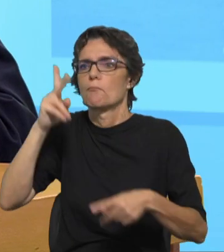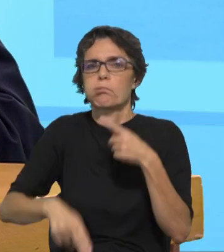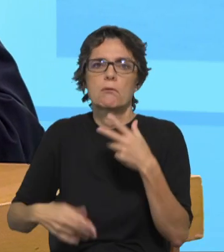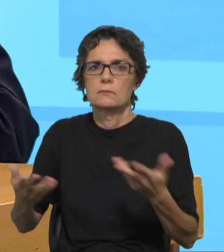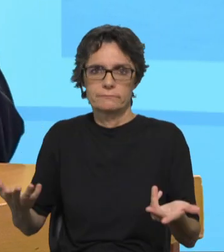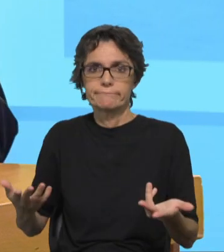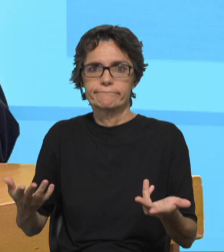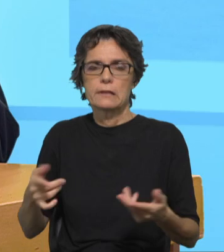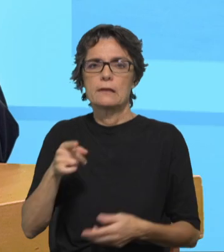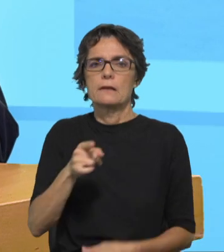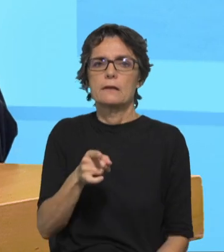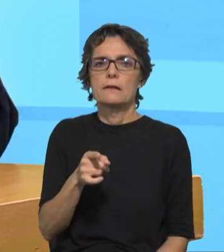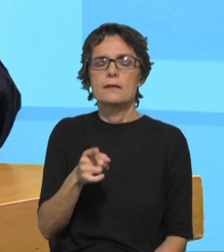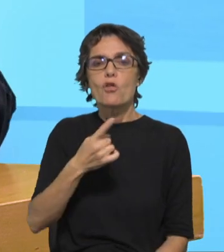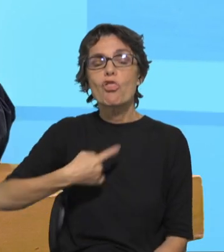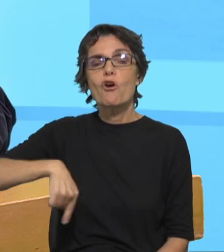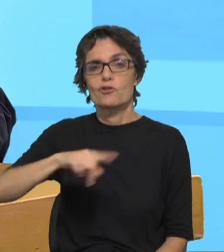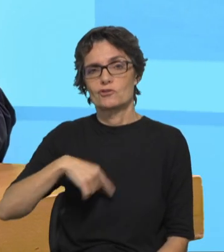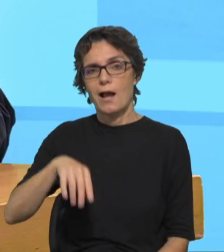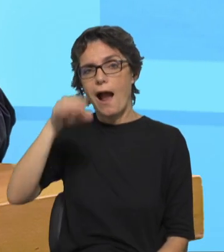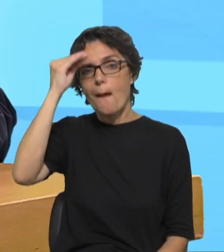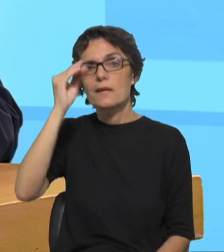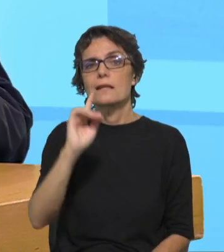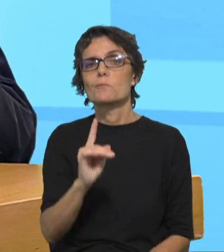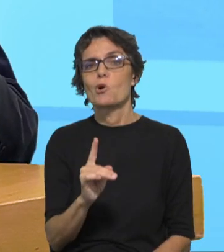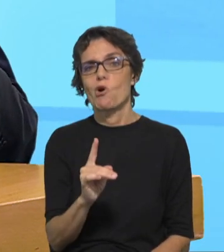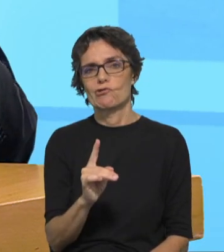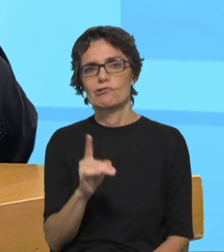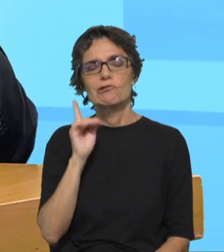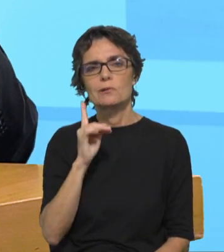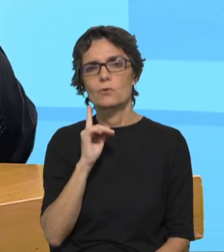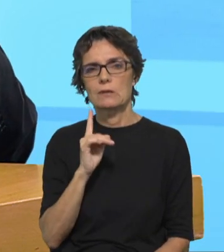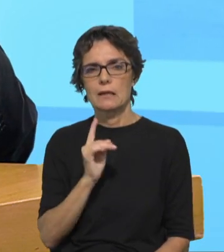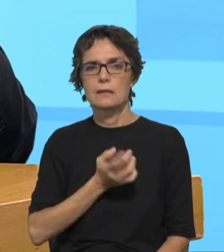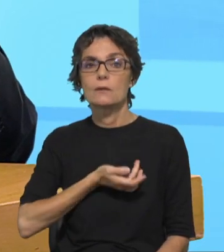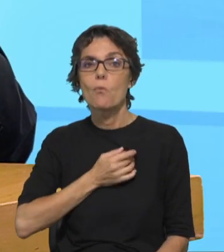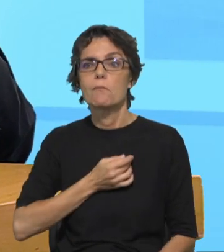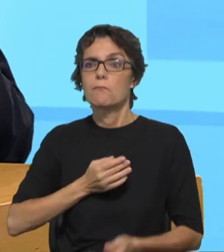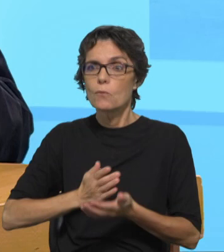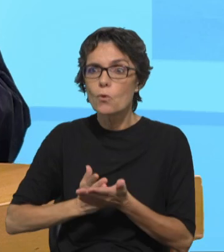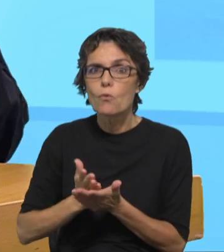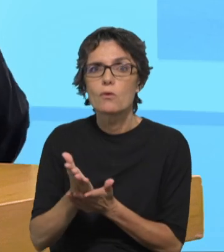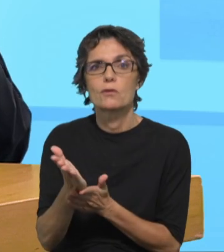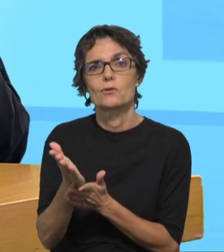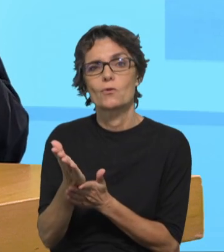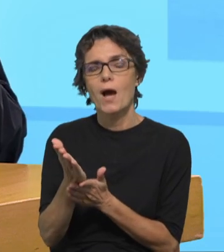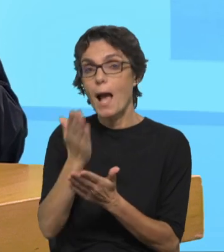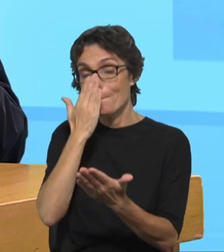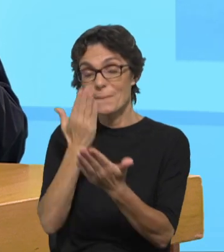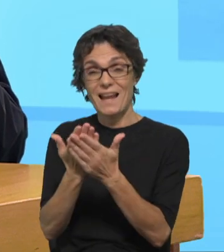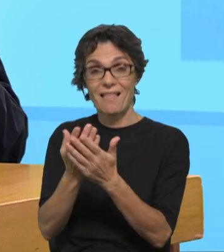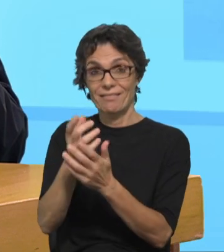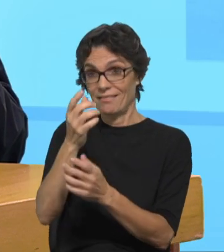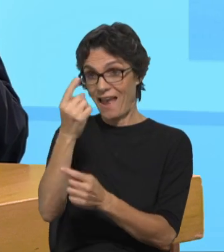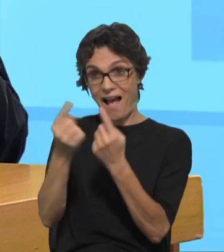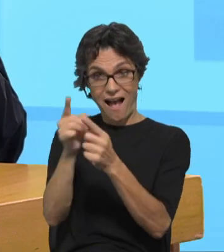humana é reaprender a amar aquilo que é imperfeito, aquilo que, porventura, não é um super-homem ou uma